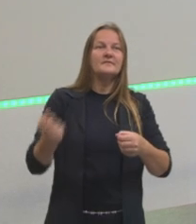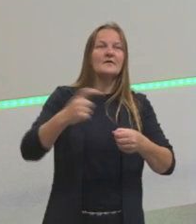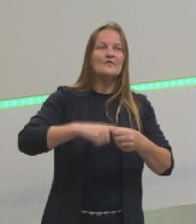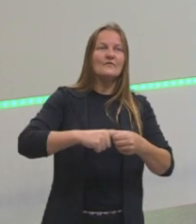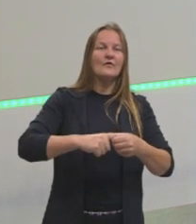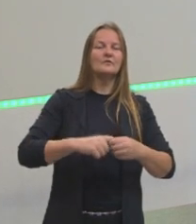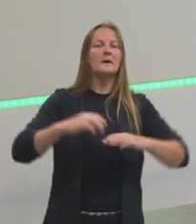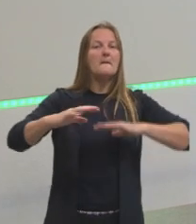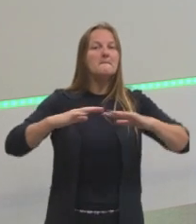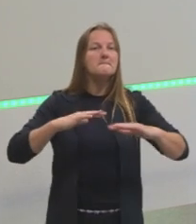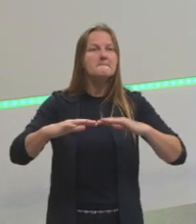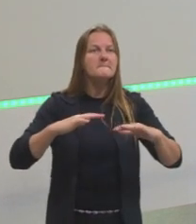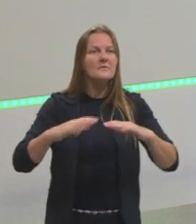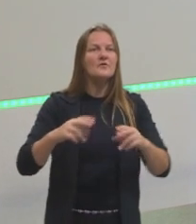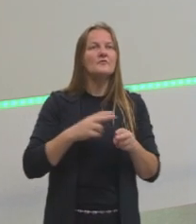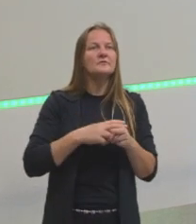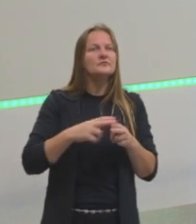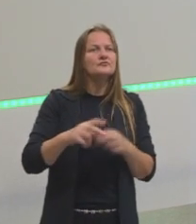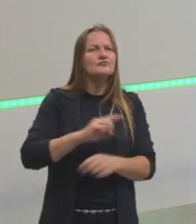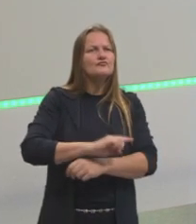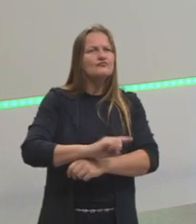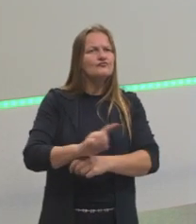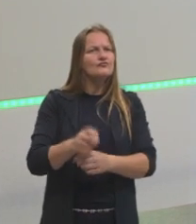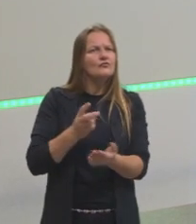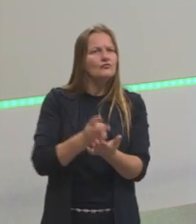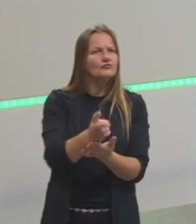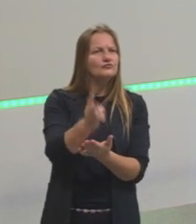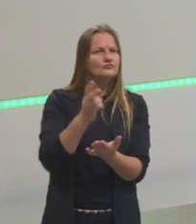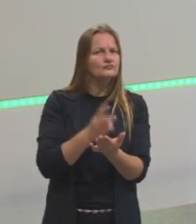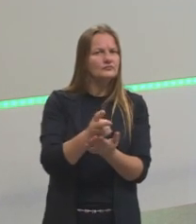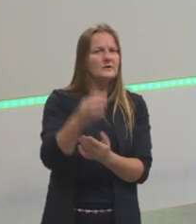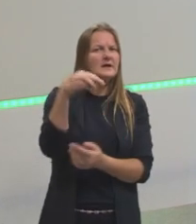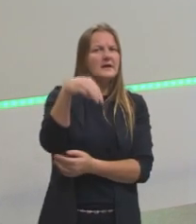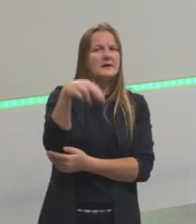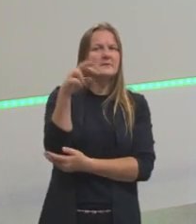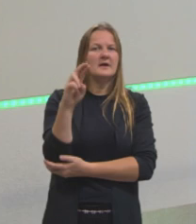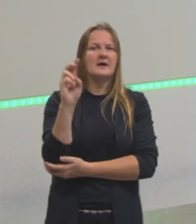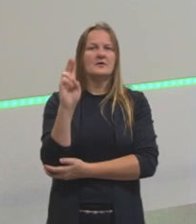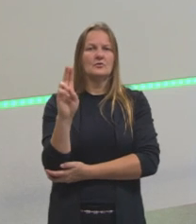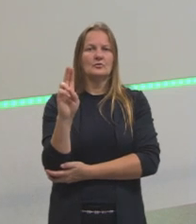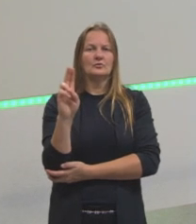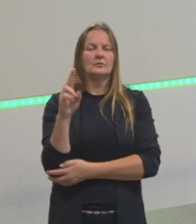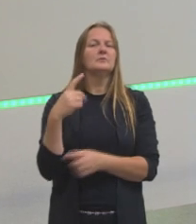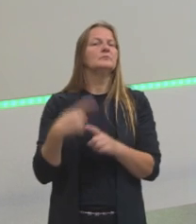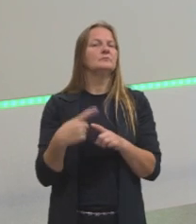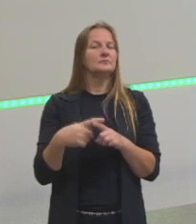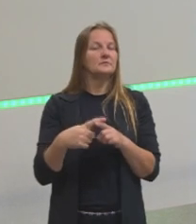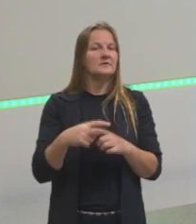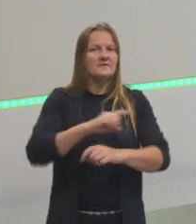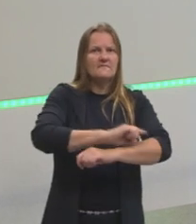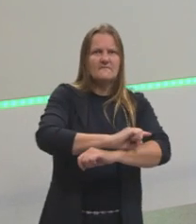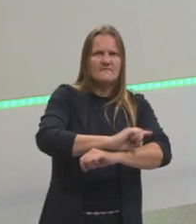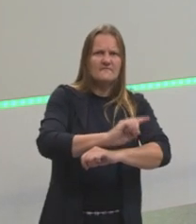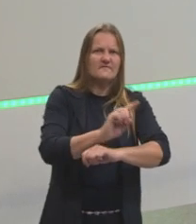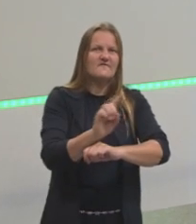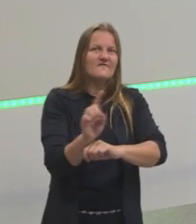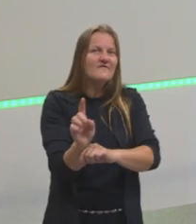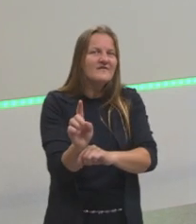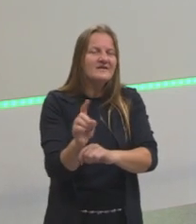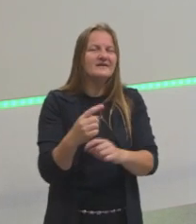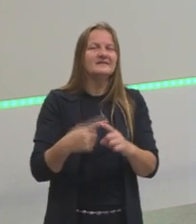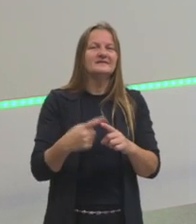a questão do movimento retilíneo e uniforme. Por que que é uniforme? Porque essa velocidade que a gente acabou de definir,